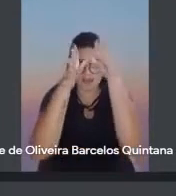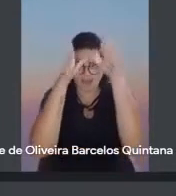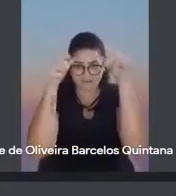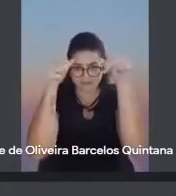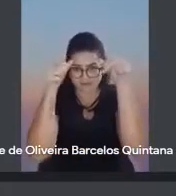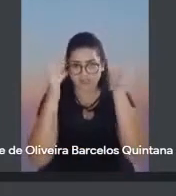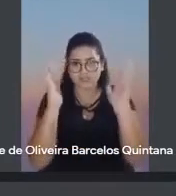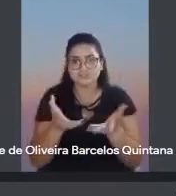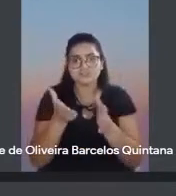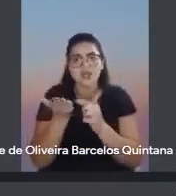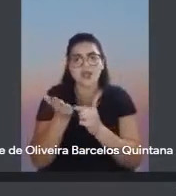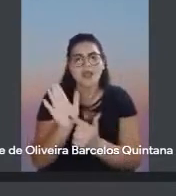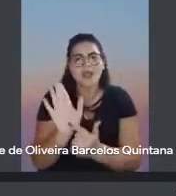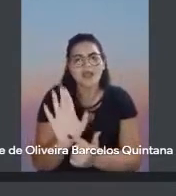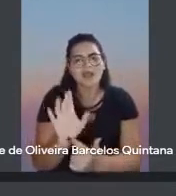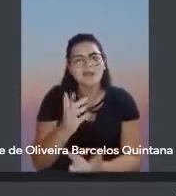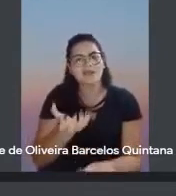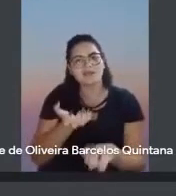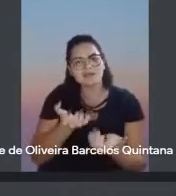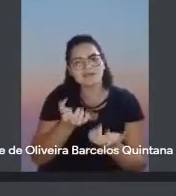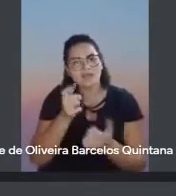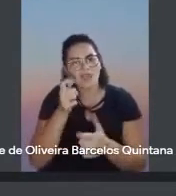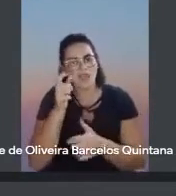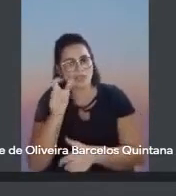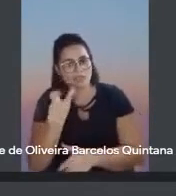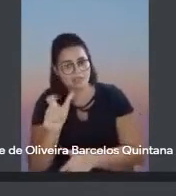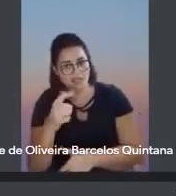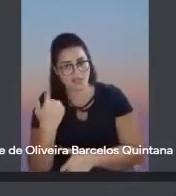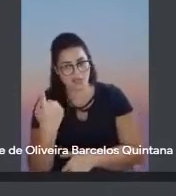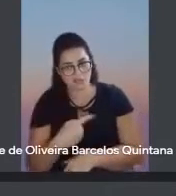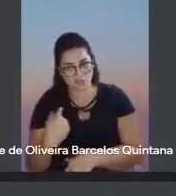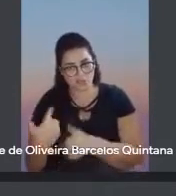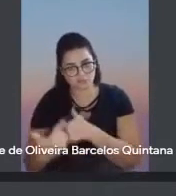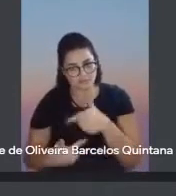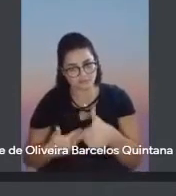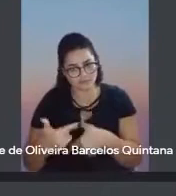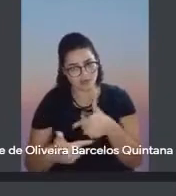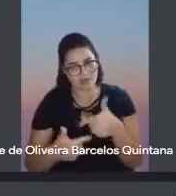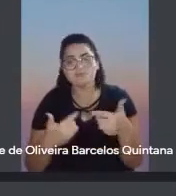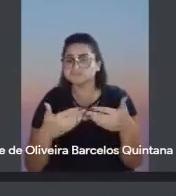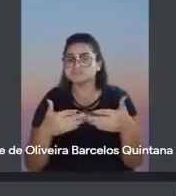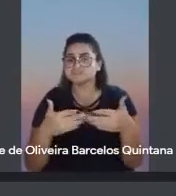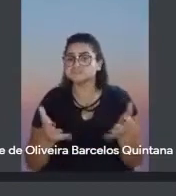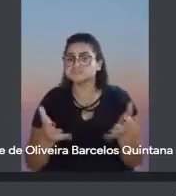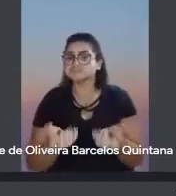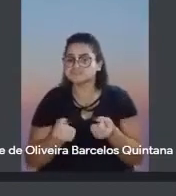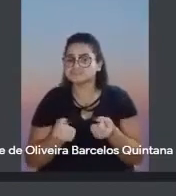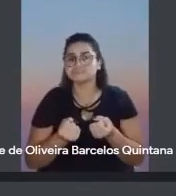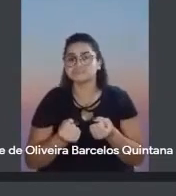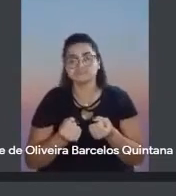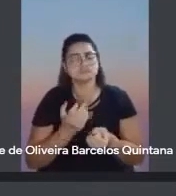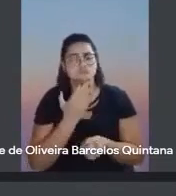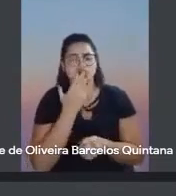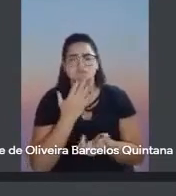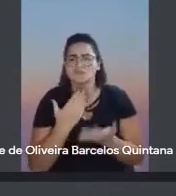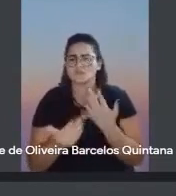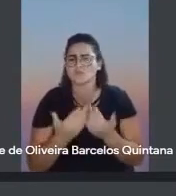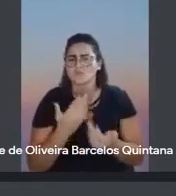a mostrar interesse no nosso trabalho. Então, estamos abertos a receber esse tipo de